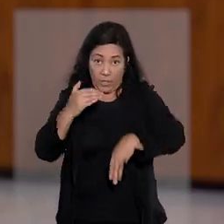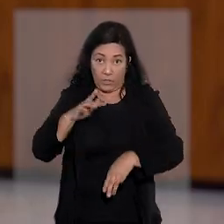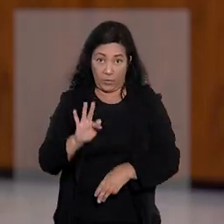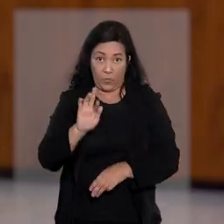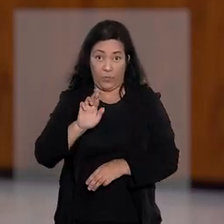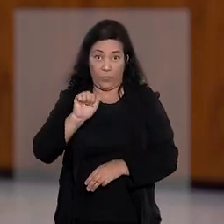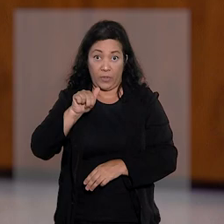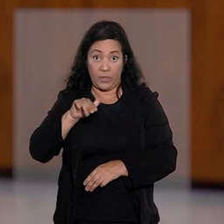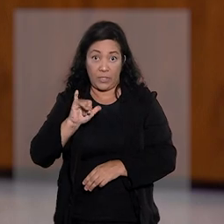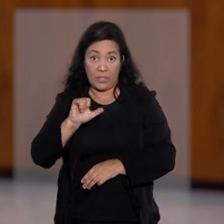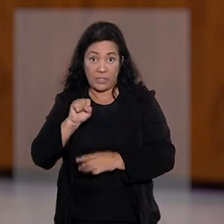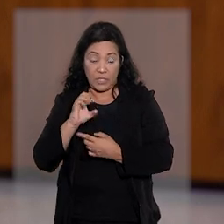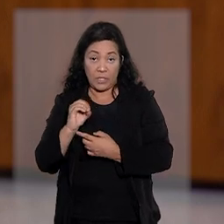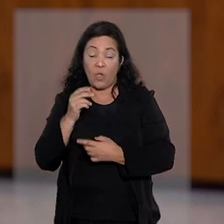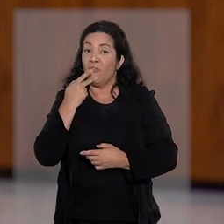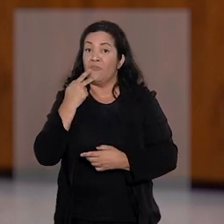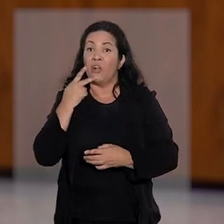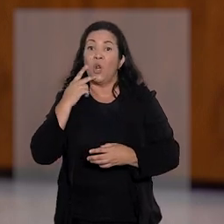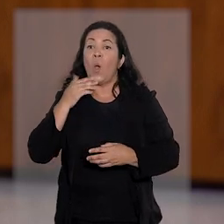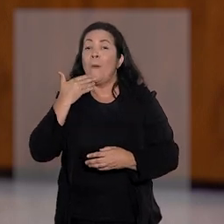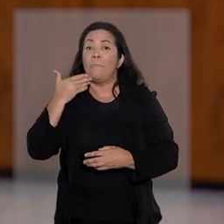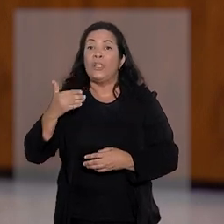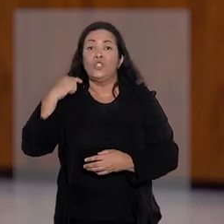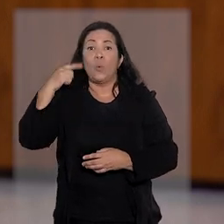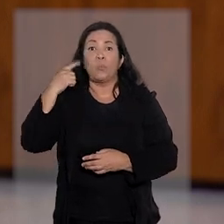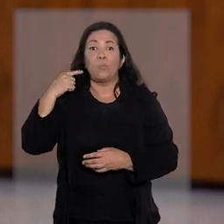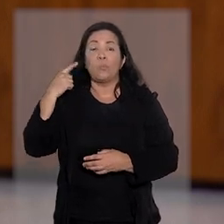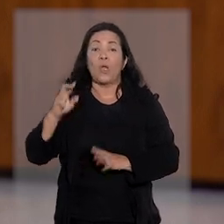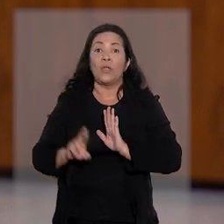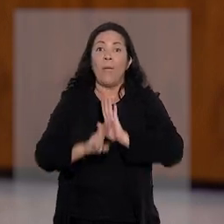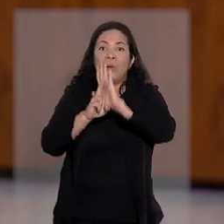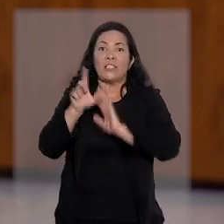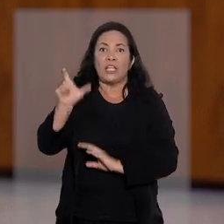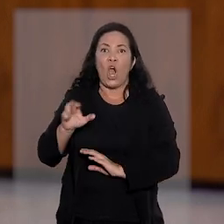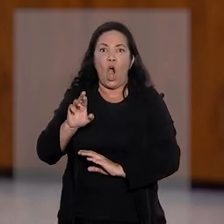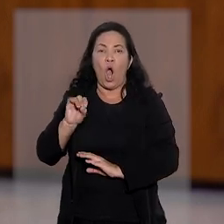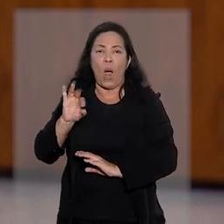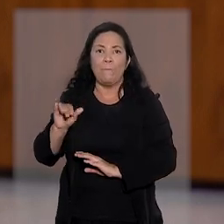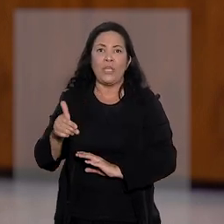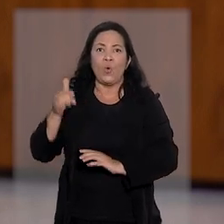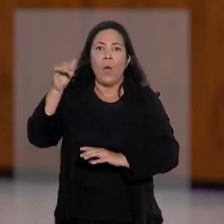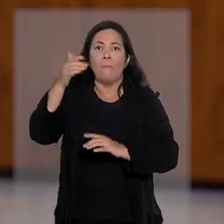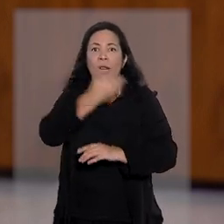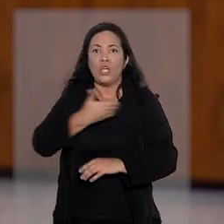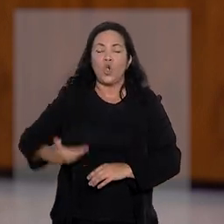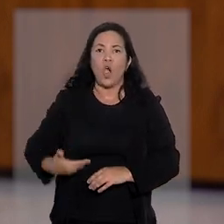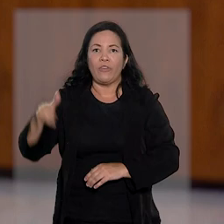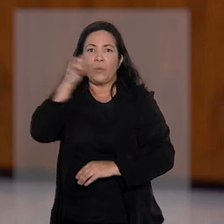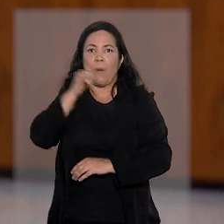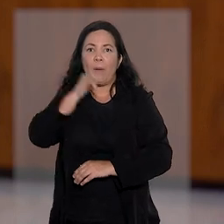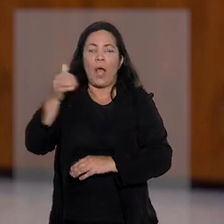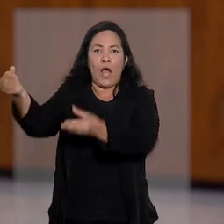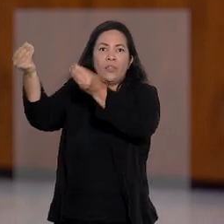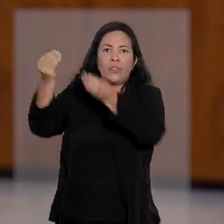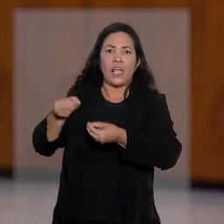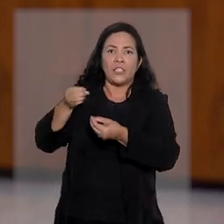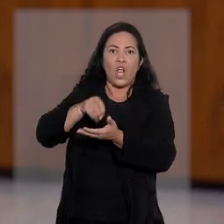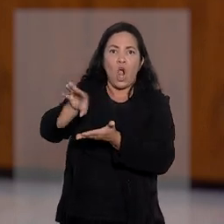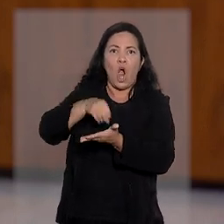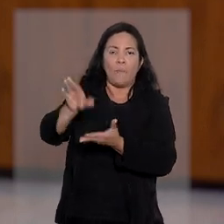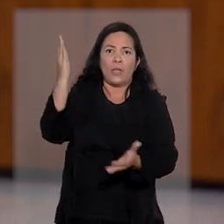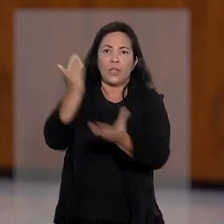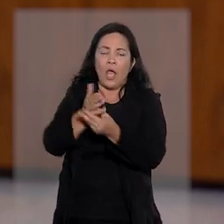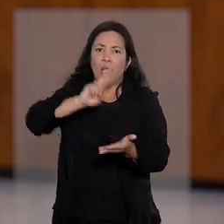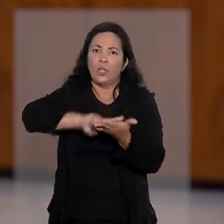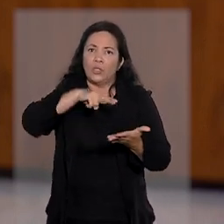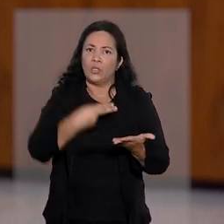Tribunal de Justiça, Francisco Falcão, negou o pedido da defesa do jogador Robinho para que o governo italiano fosse intimado a fornecer cópia